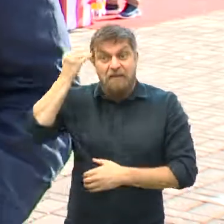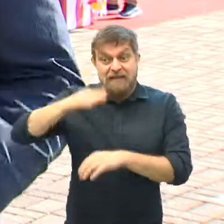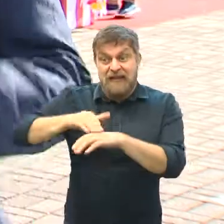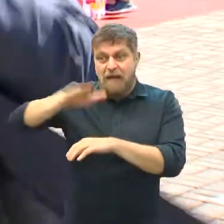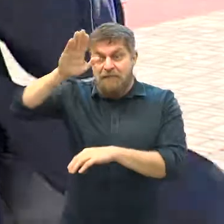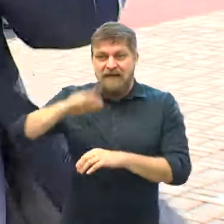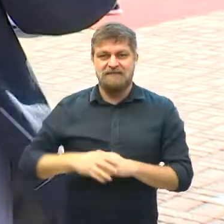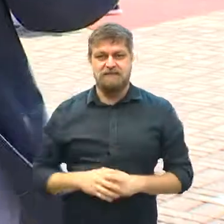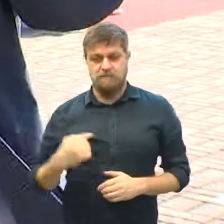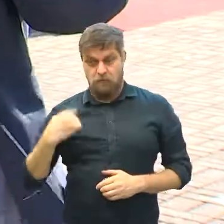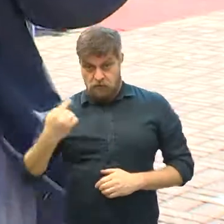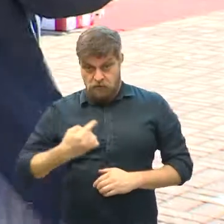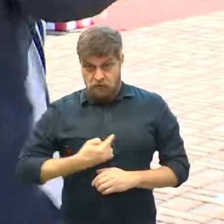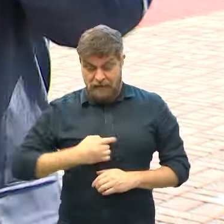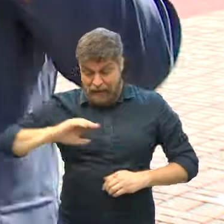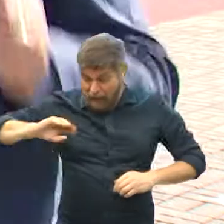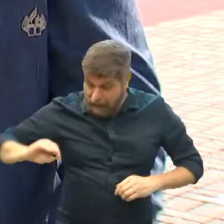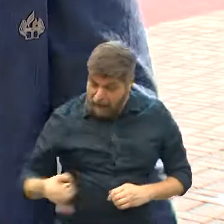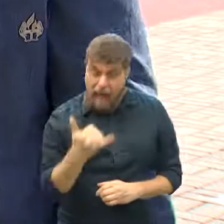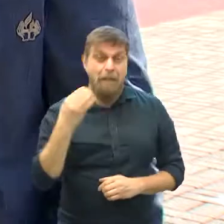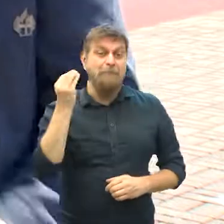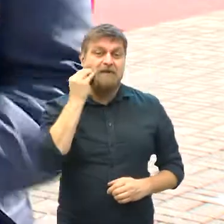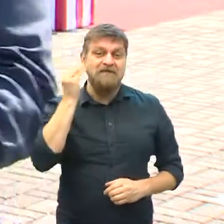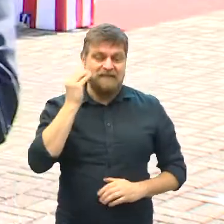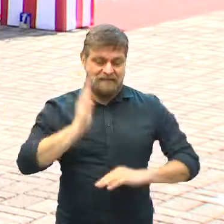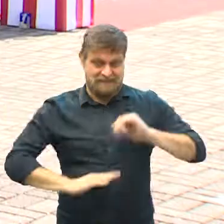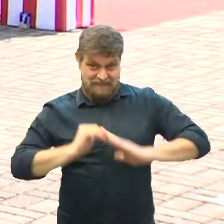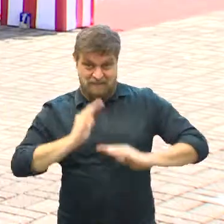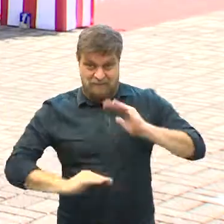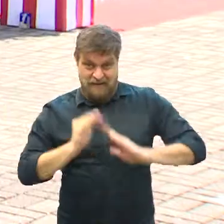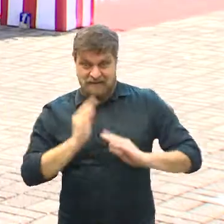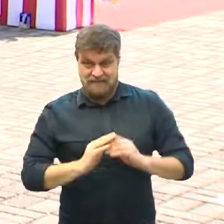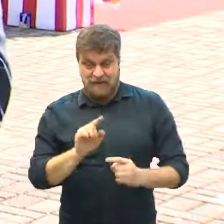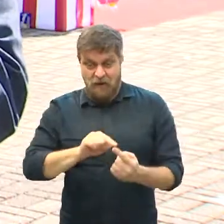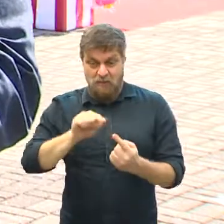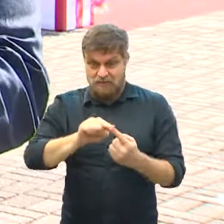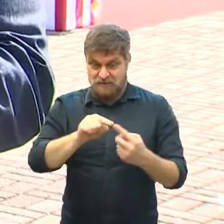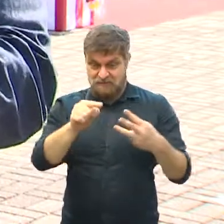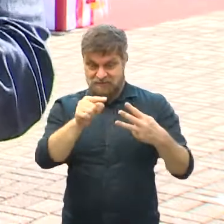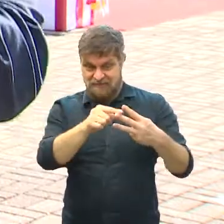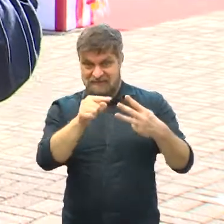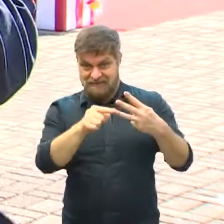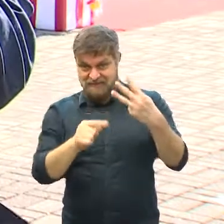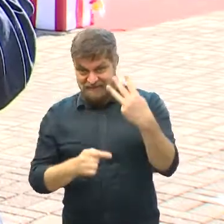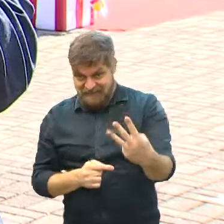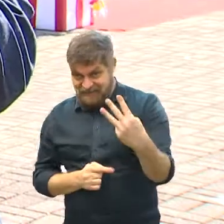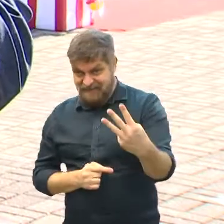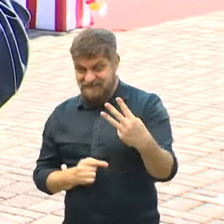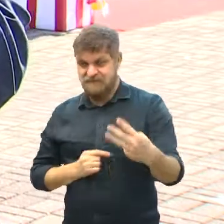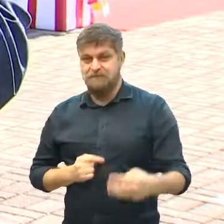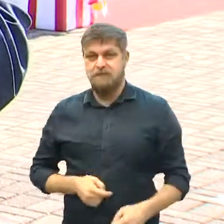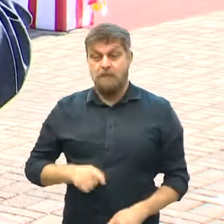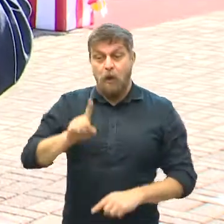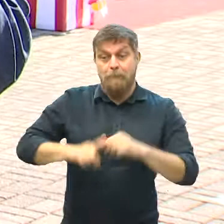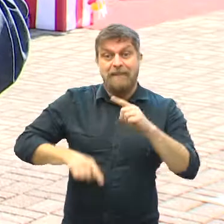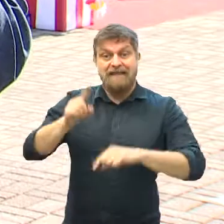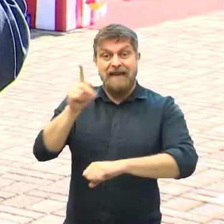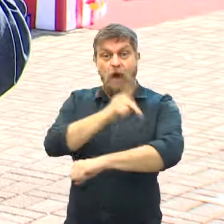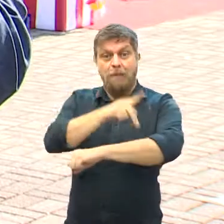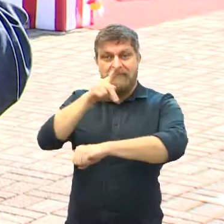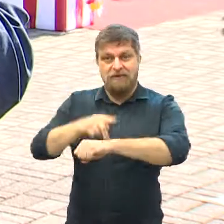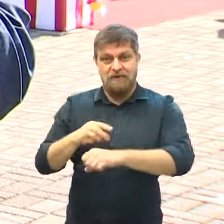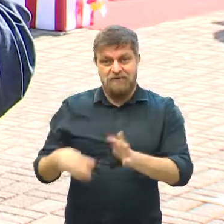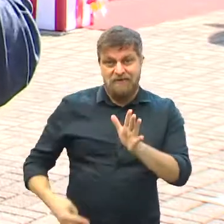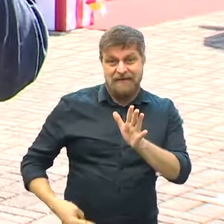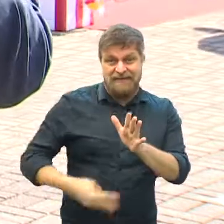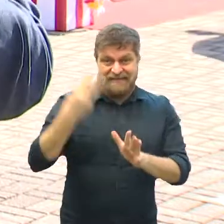foi além. Nós estamos aproveitando essa ação para desenvolver três coisas. Nós estamos entregando os